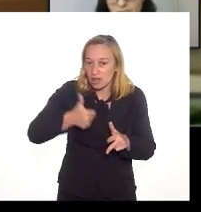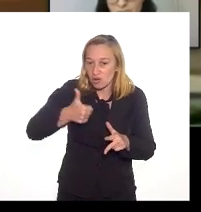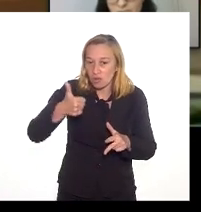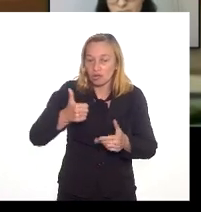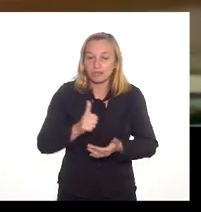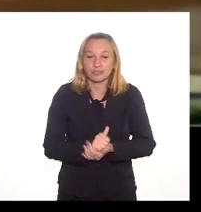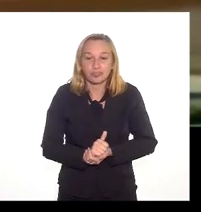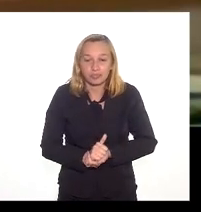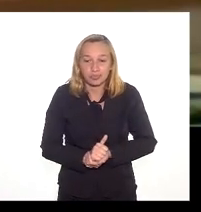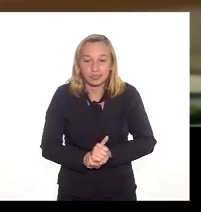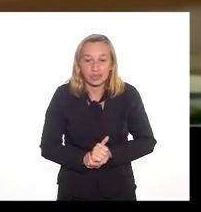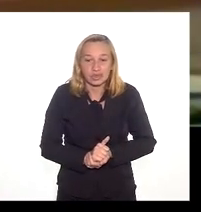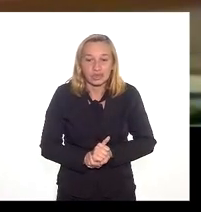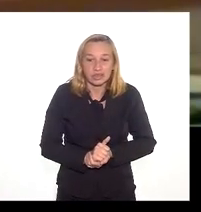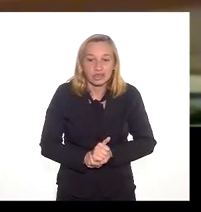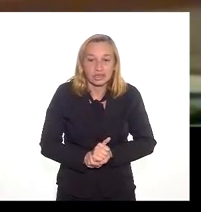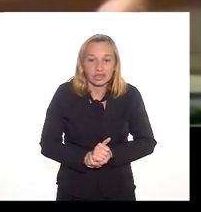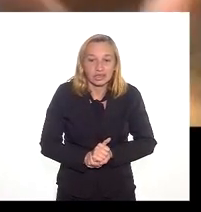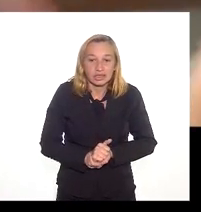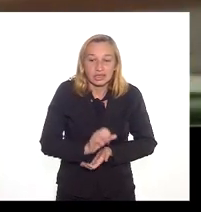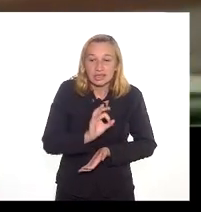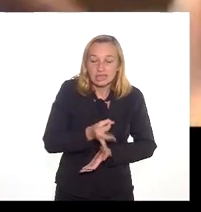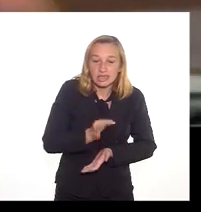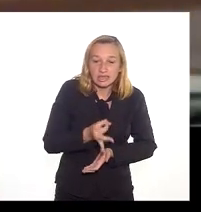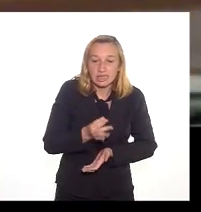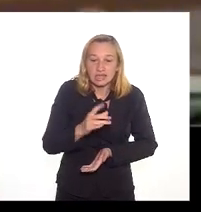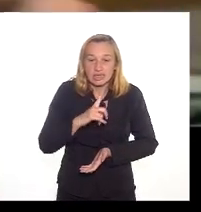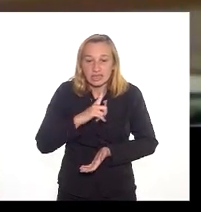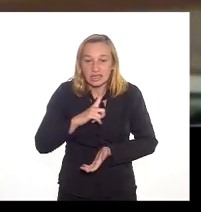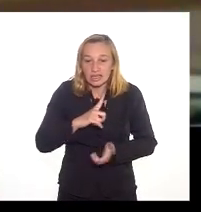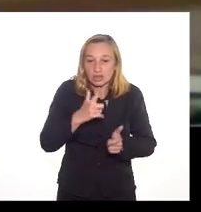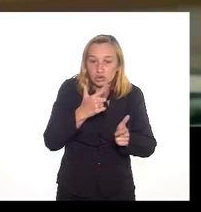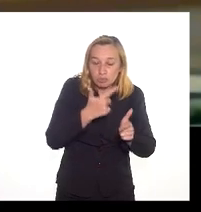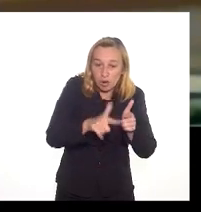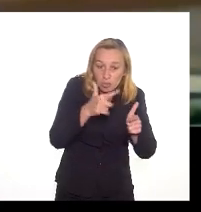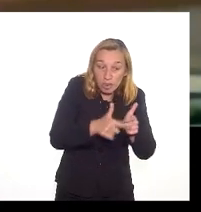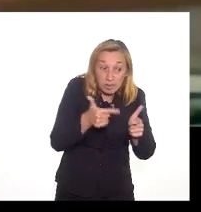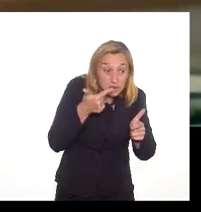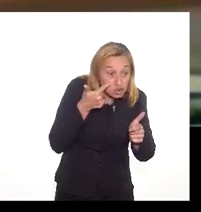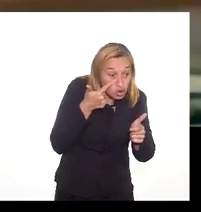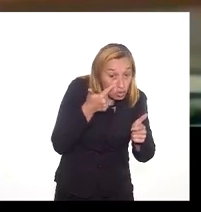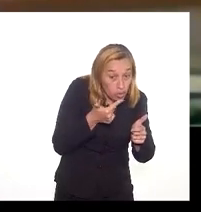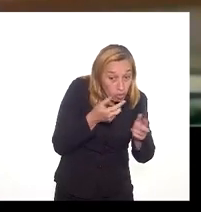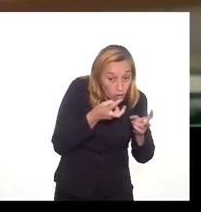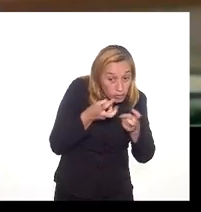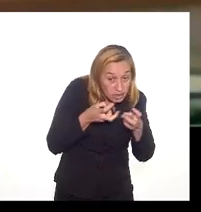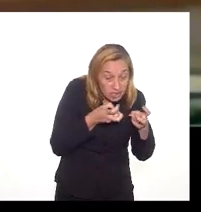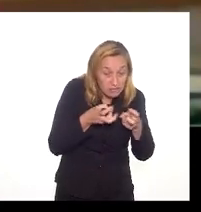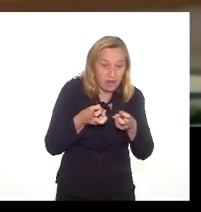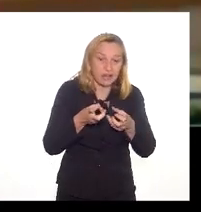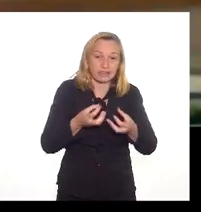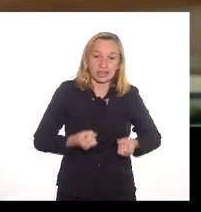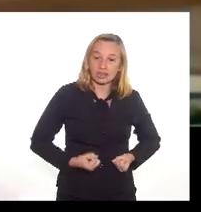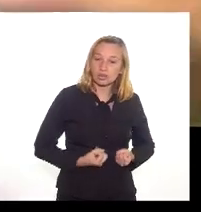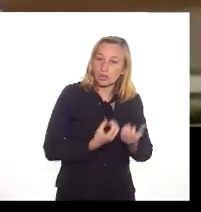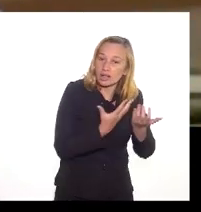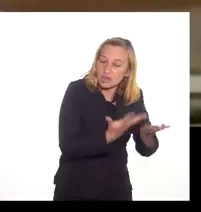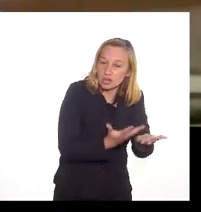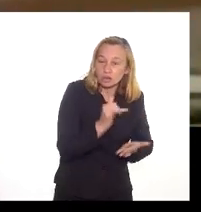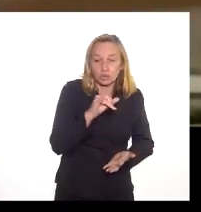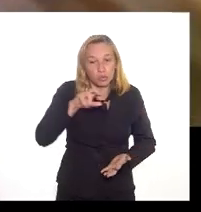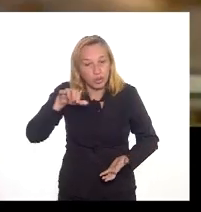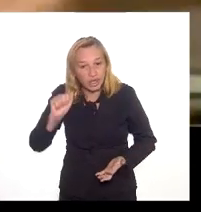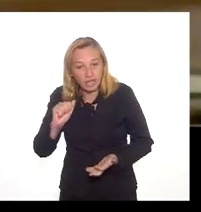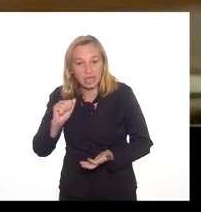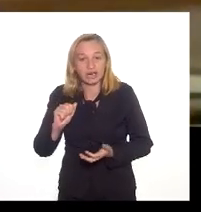e garantir que os problemas verificados durante a doação por parte do INCRA em